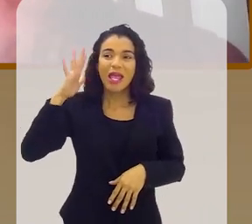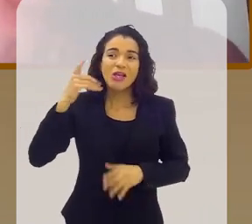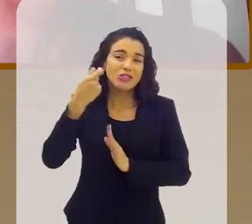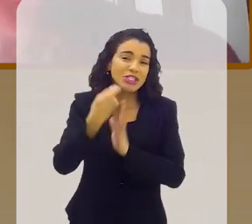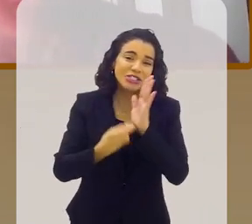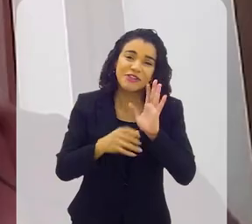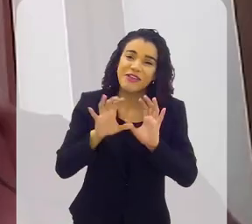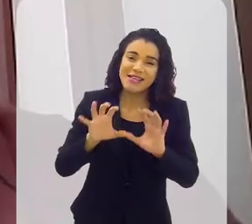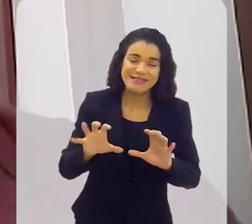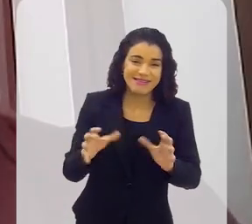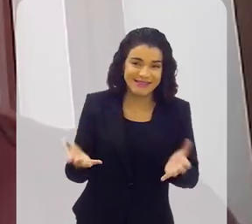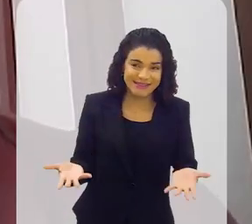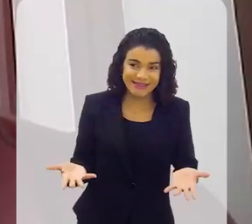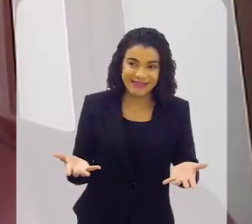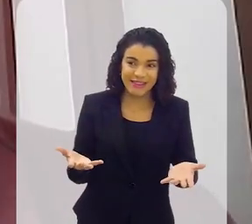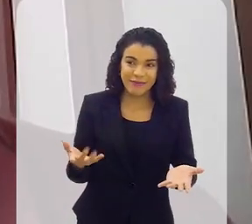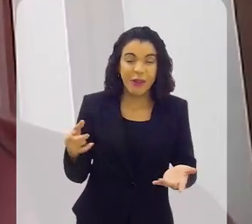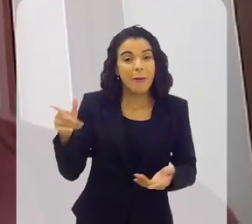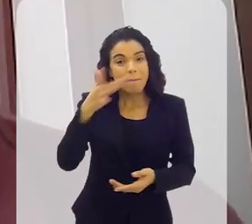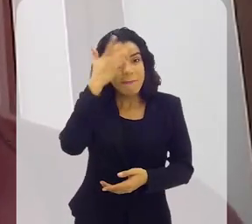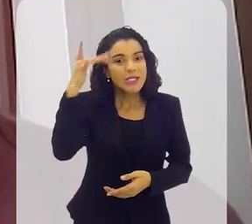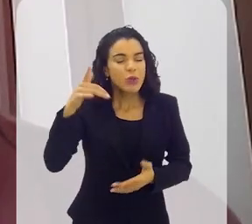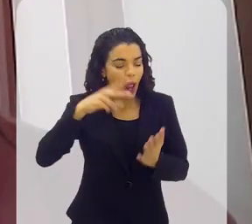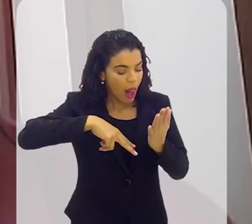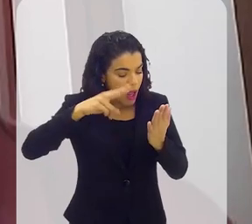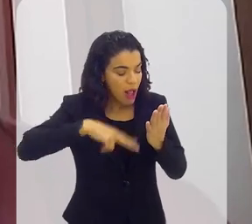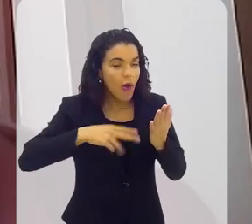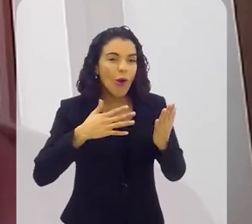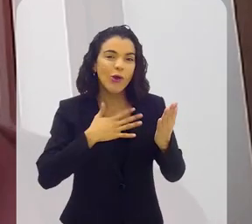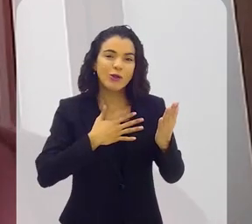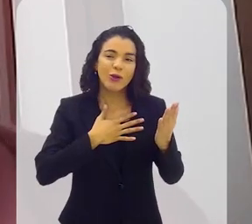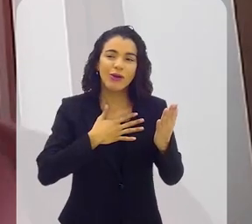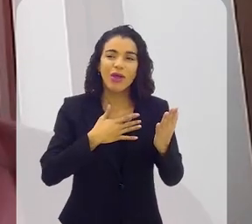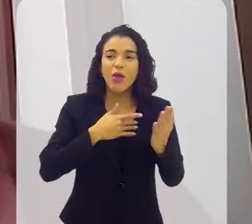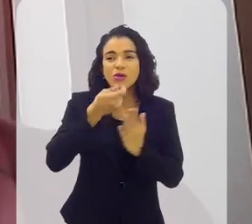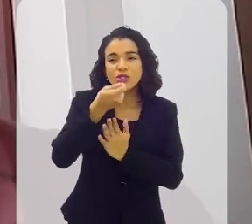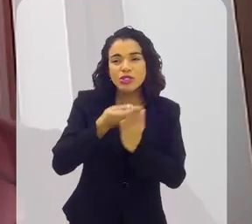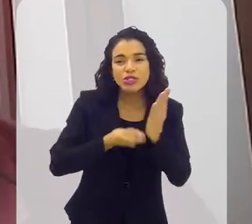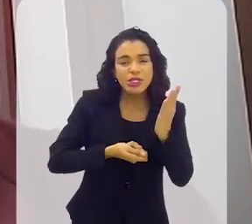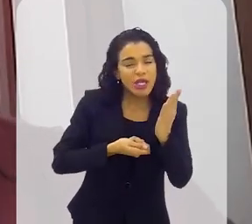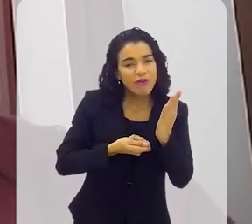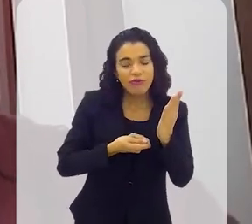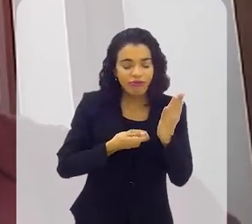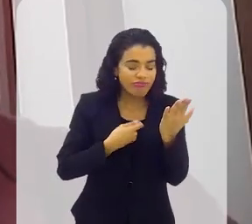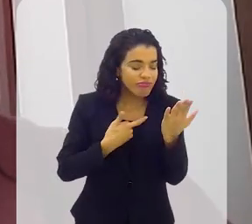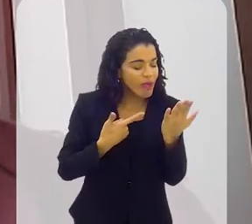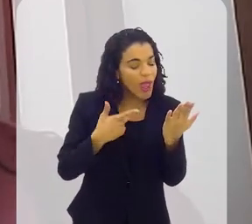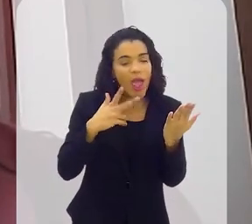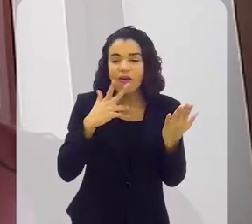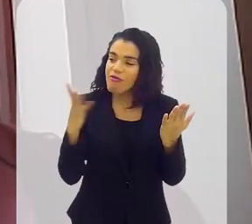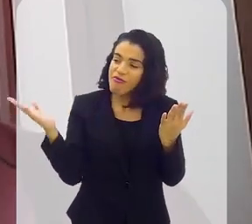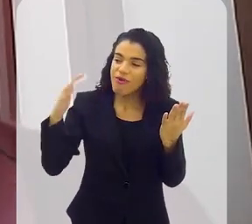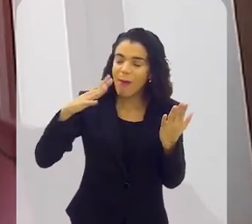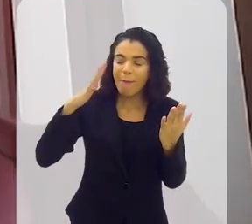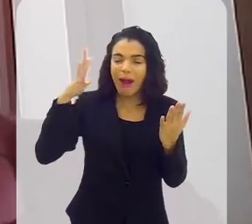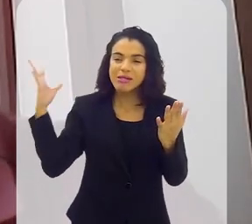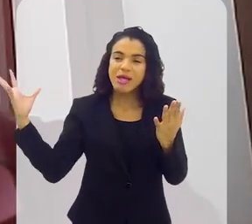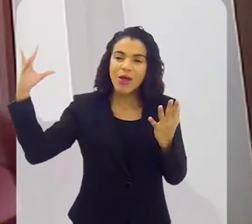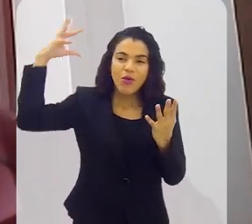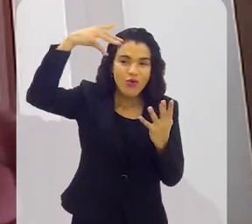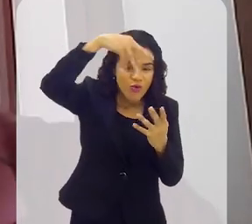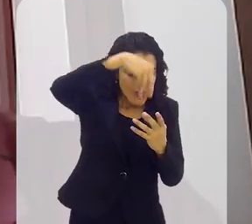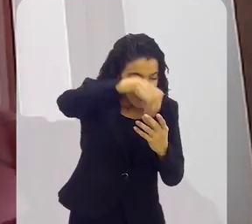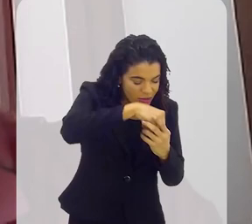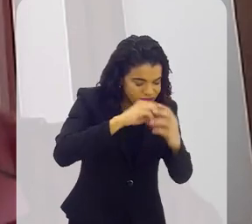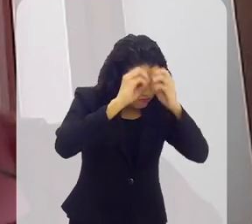jeito. Eu só sei escrever desse jeito. E gostaram do jeito que eu escrevi, porque eu escrevo ali. Eu levo a pessoa que está lendo para